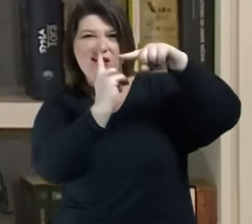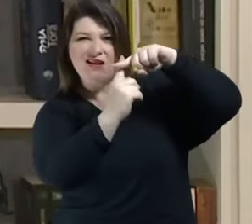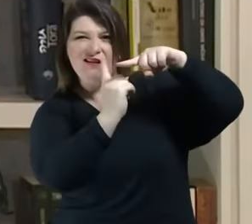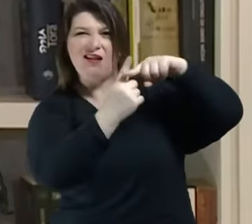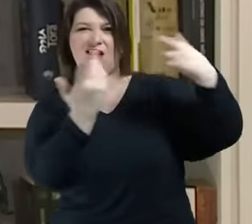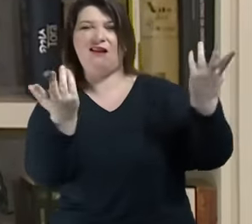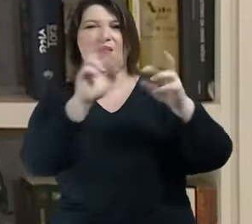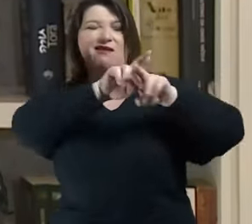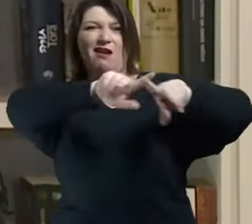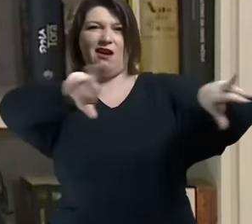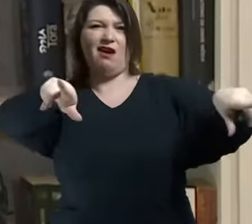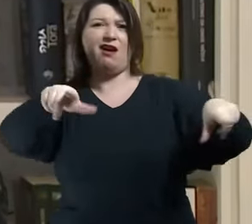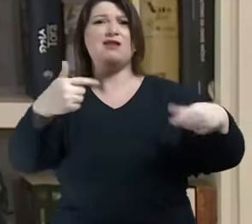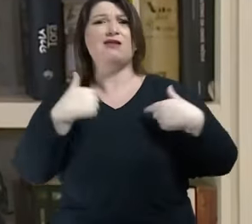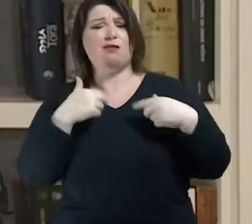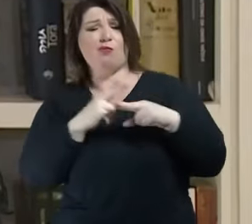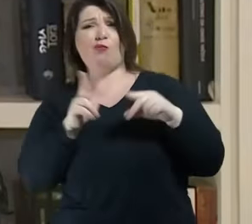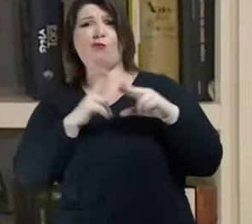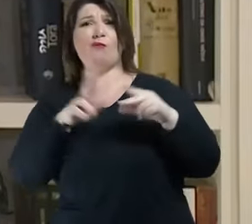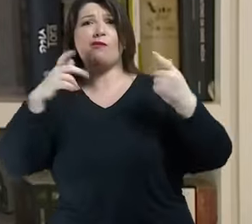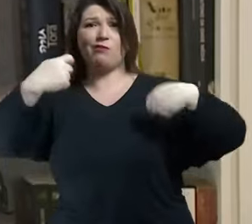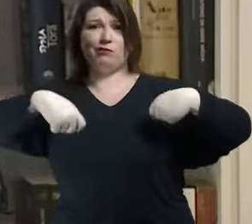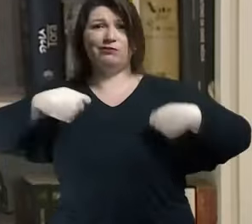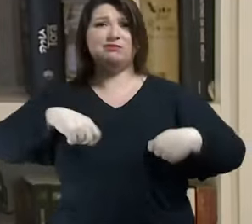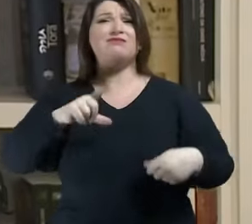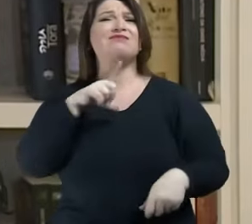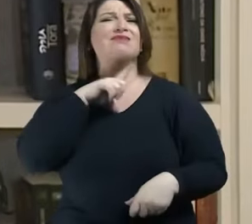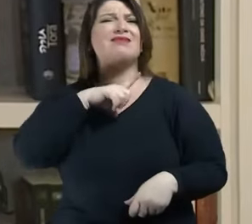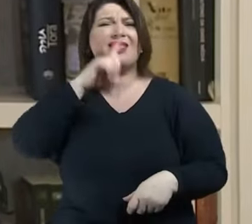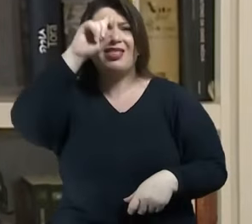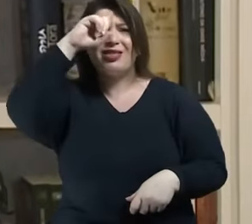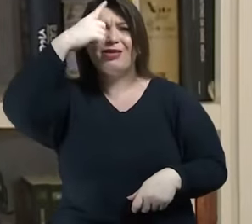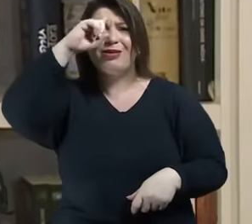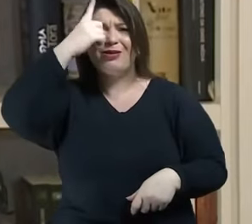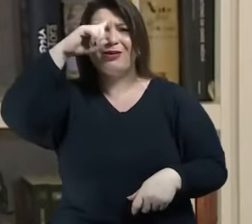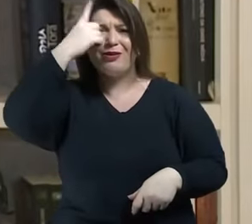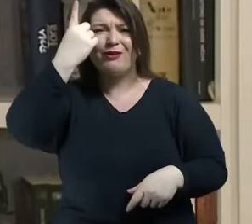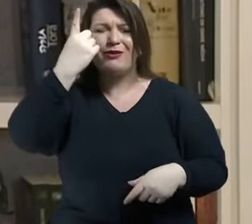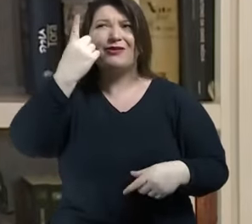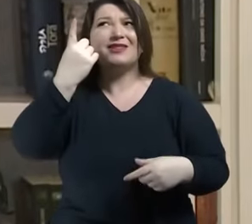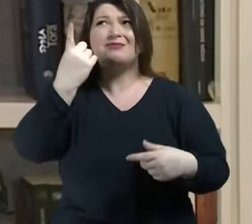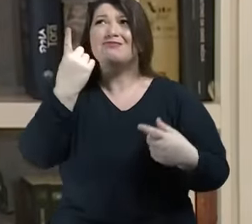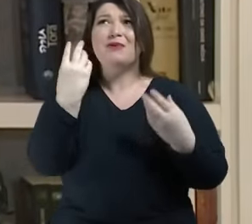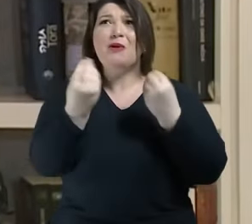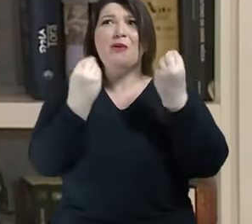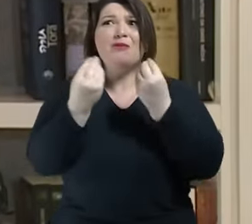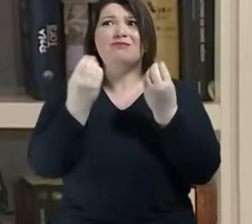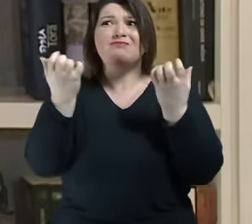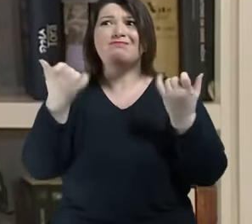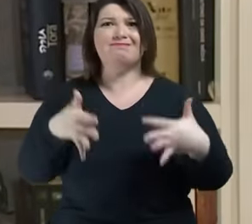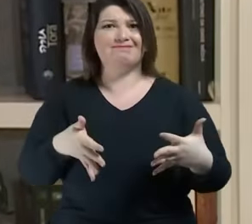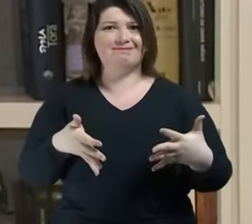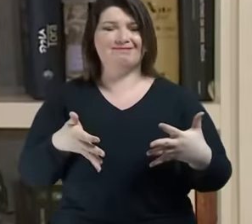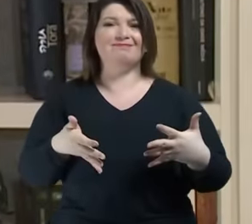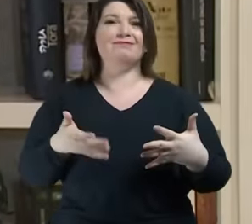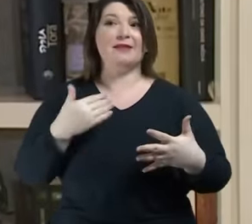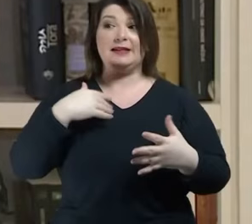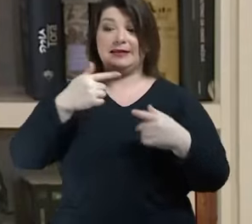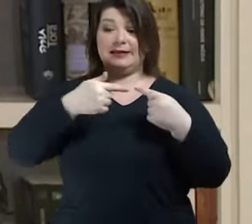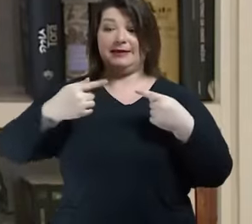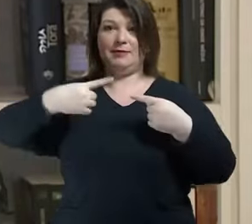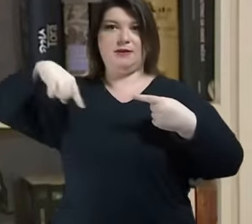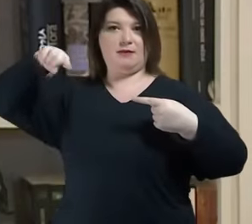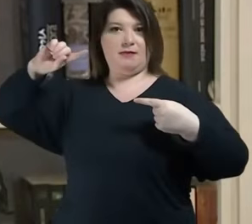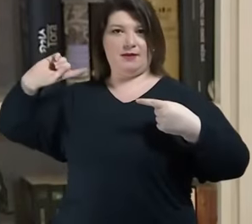temos uma dúvida sobre o sentido disso. Na semana passada eu reli um livrinho de 1929 do